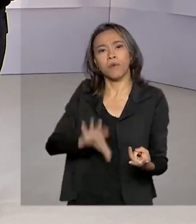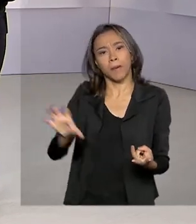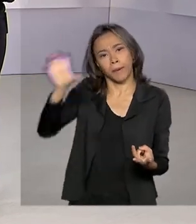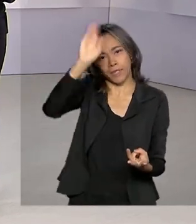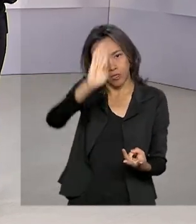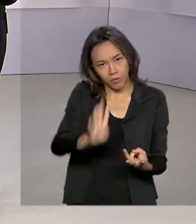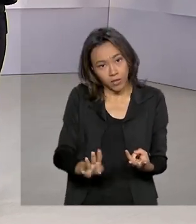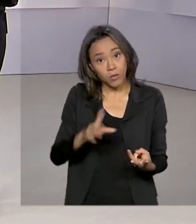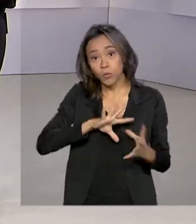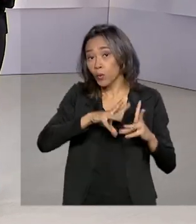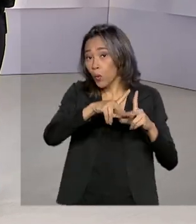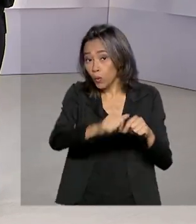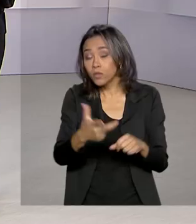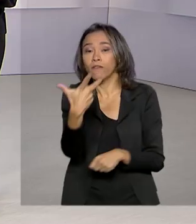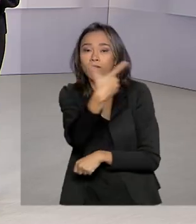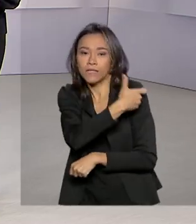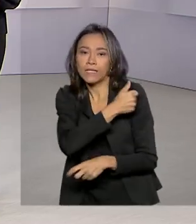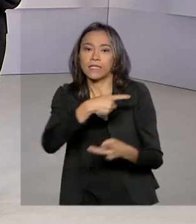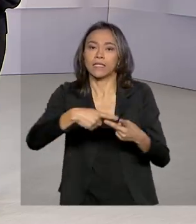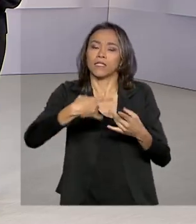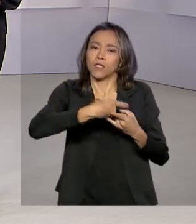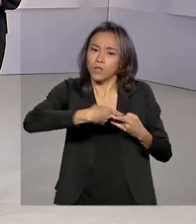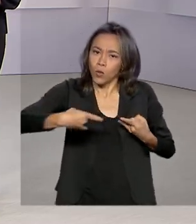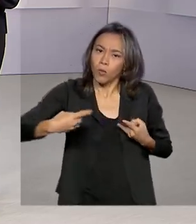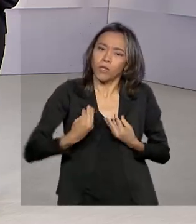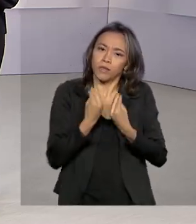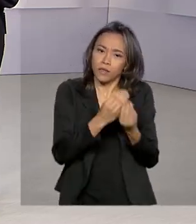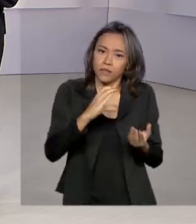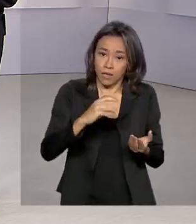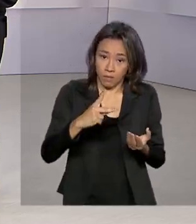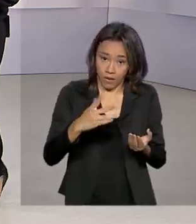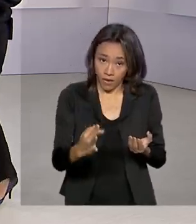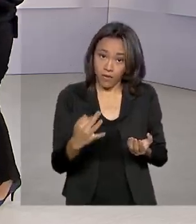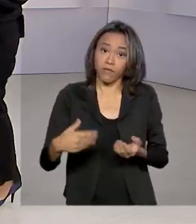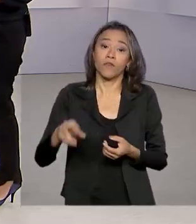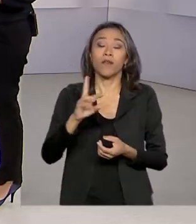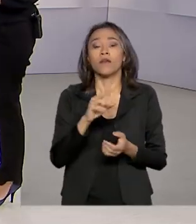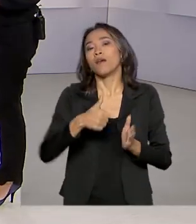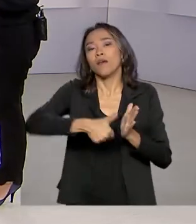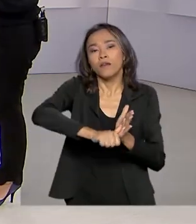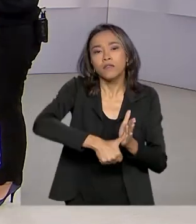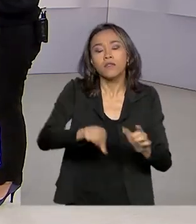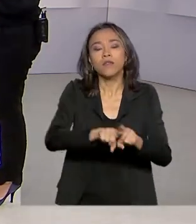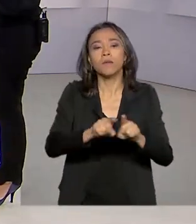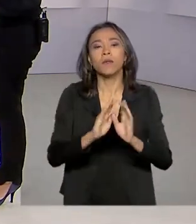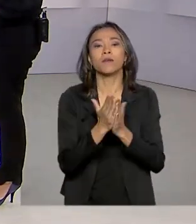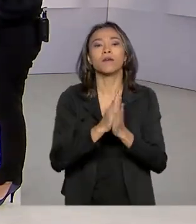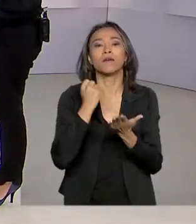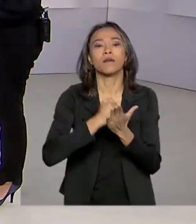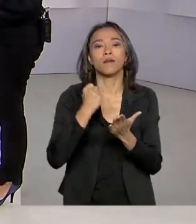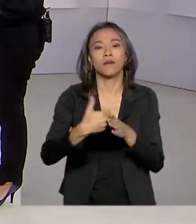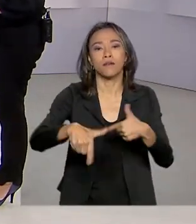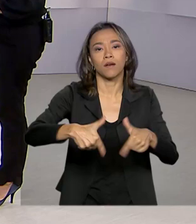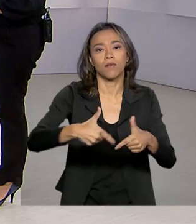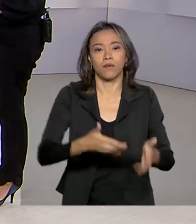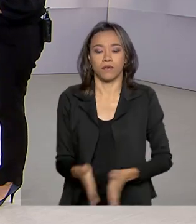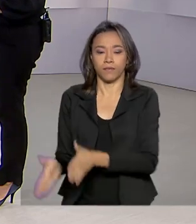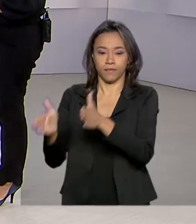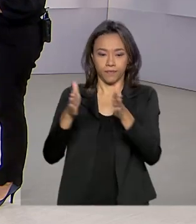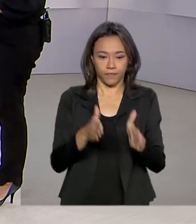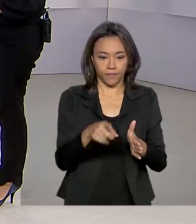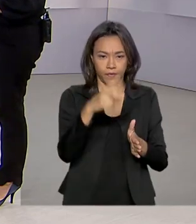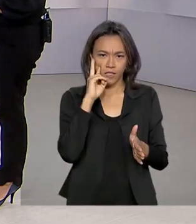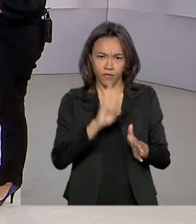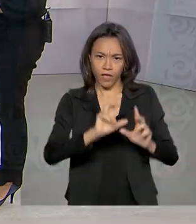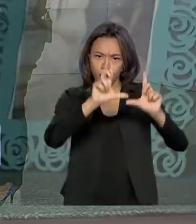Todas receberam vacinas e documentos como CPF, RG e carteira de trabalho. Nas